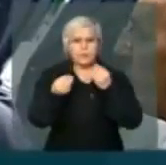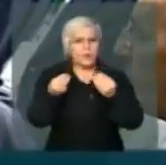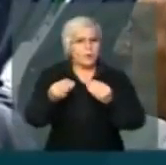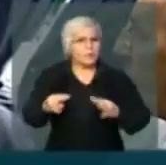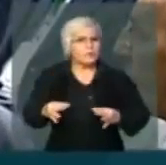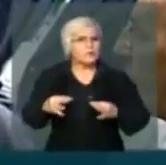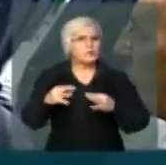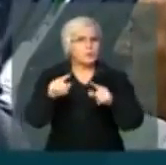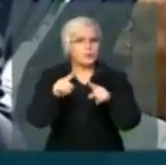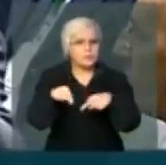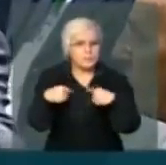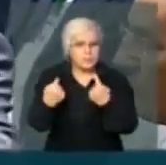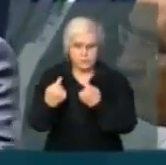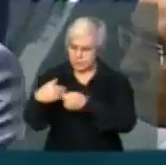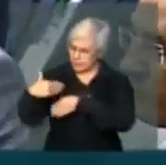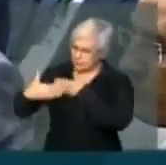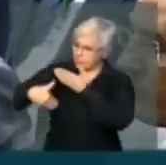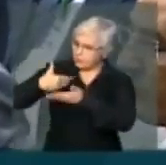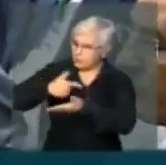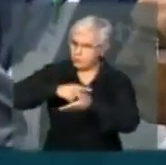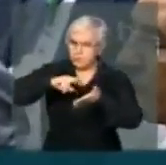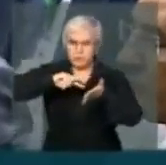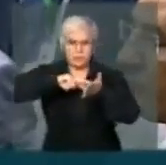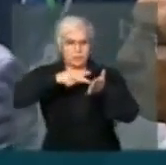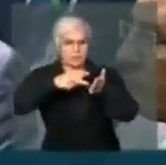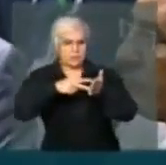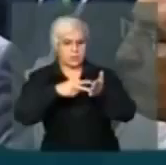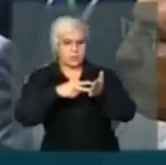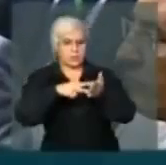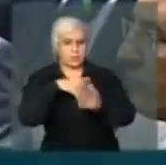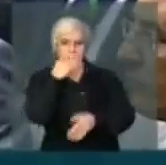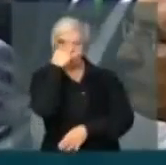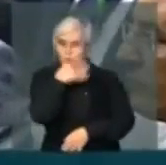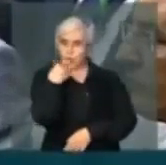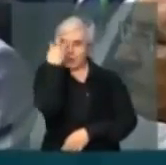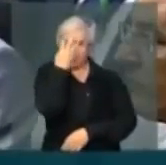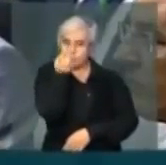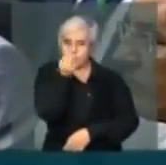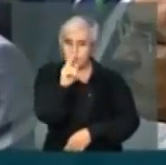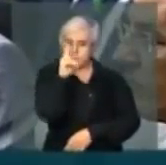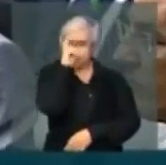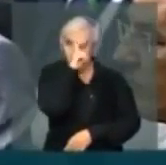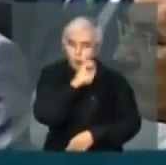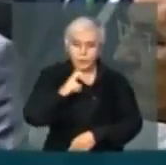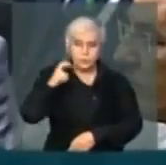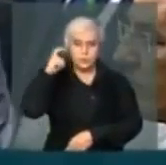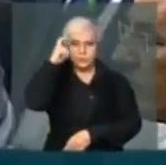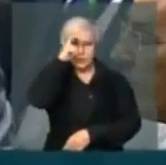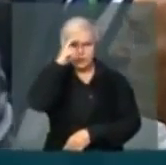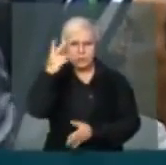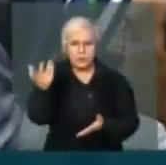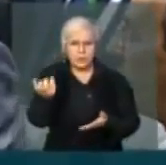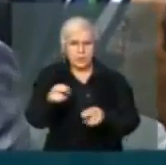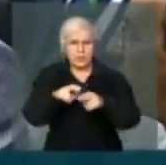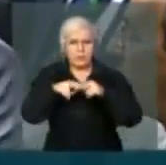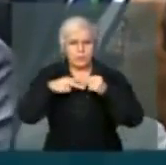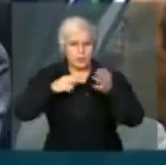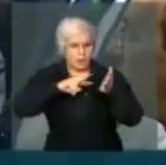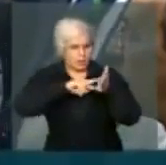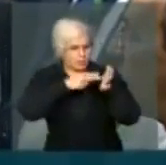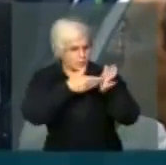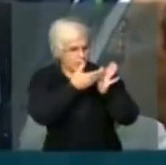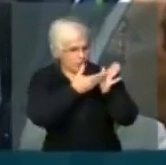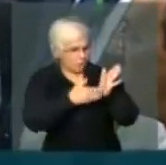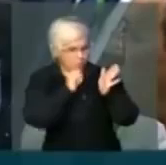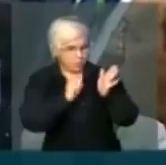as sessões se interpretam por 4 ou 5 horas de prorrogados por que a interpretação da metade